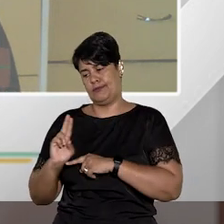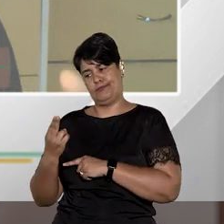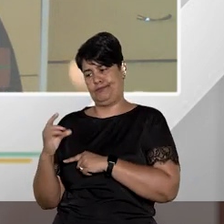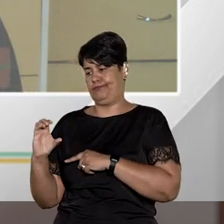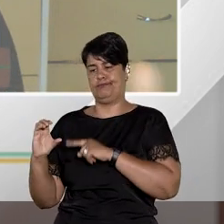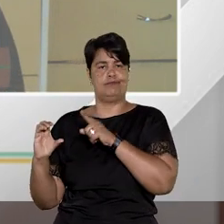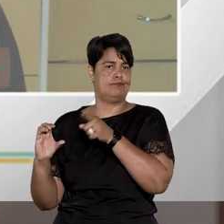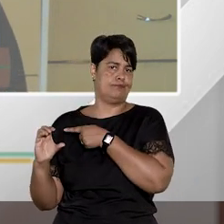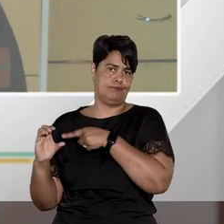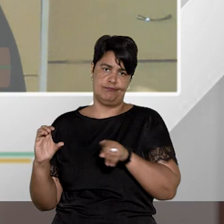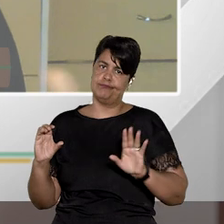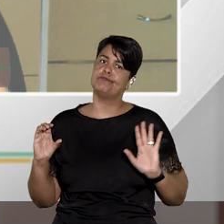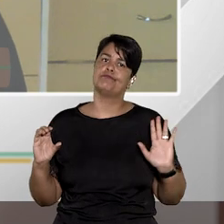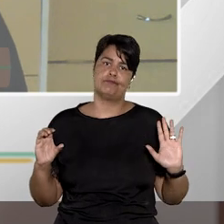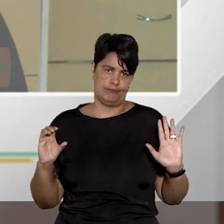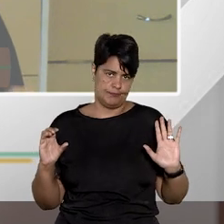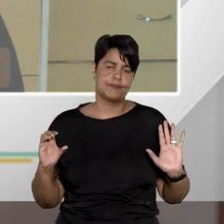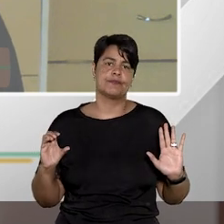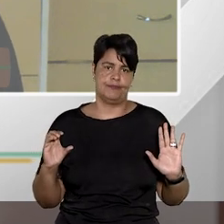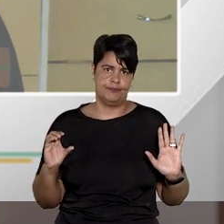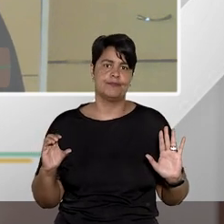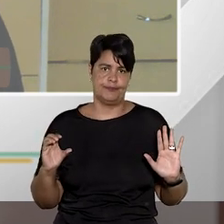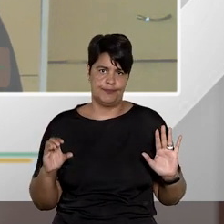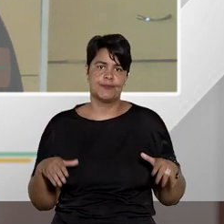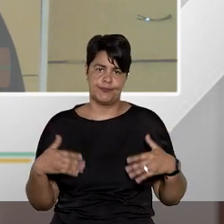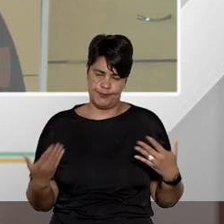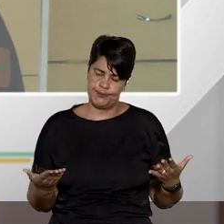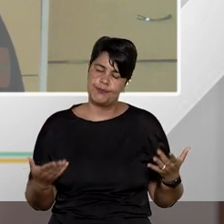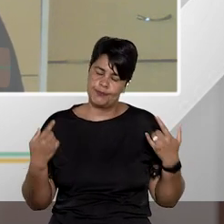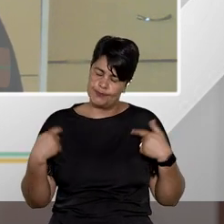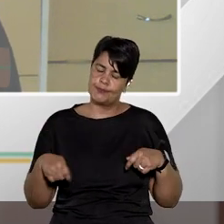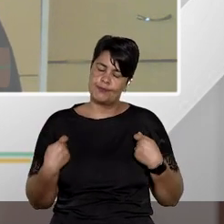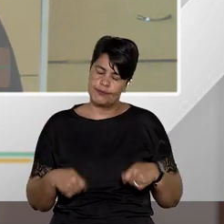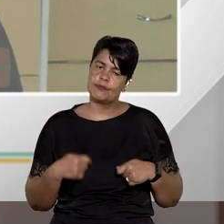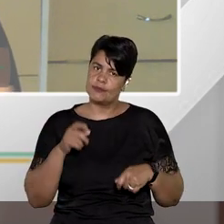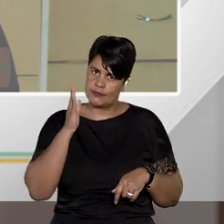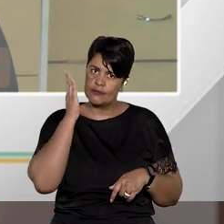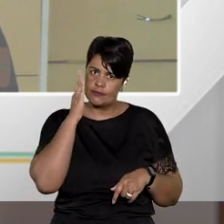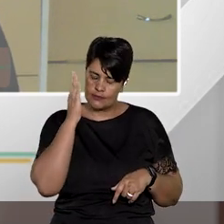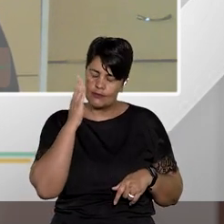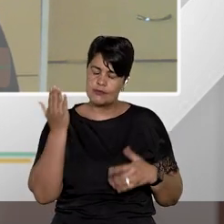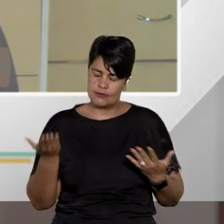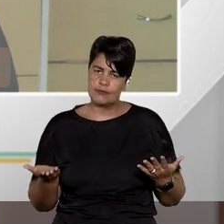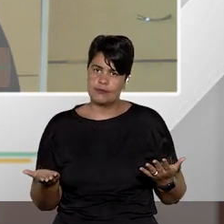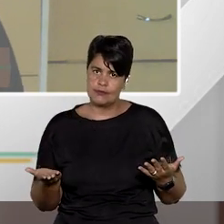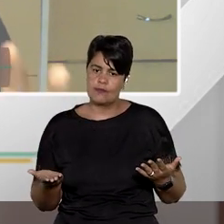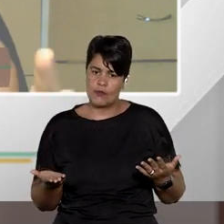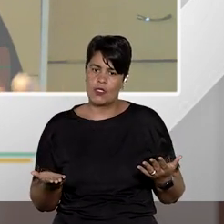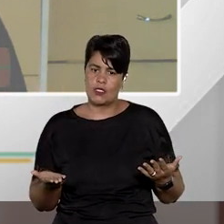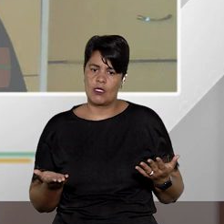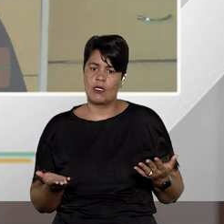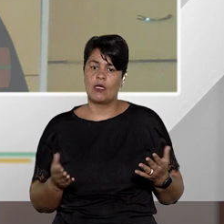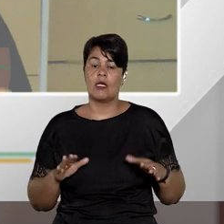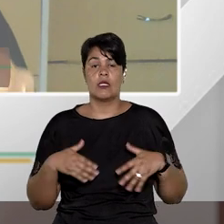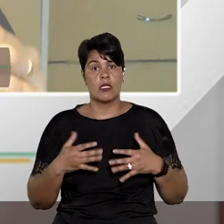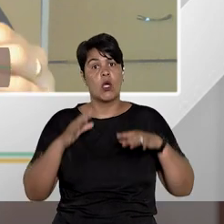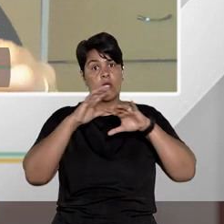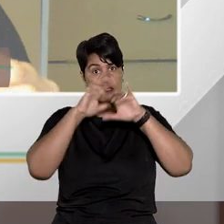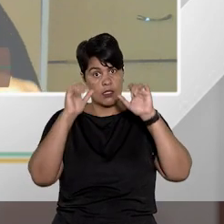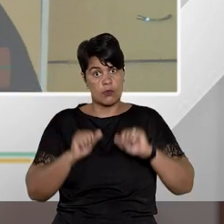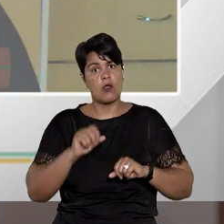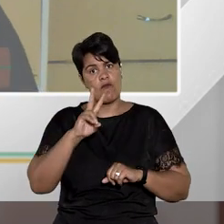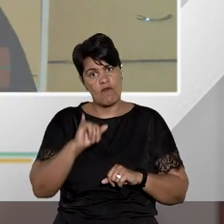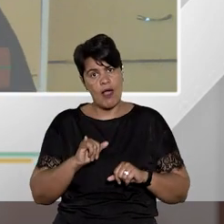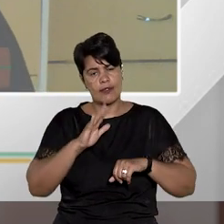colocada na cadeia a pessoa jamais irá com um crime que só tem pena de multa ela jamais irá para a cadeia então os tribunais